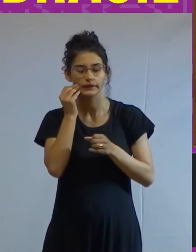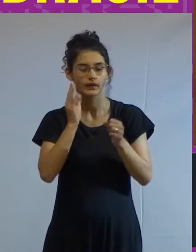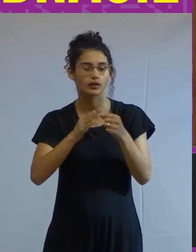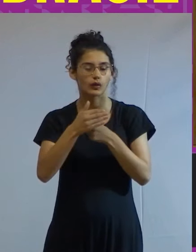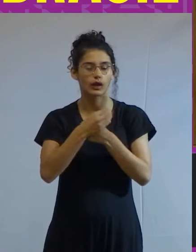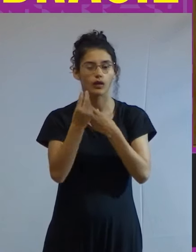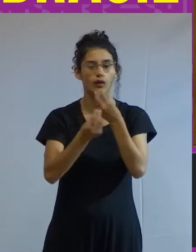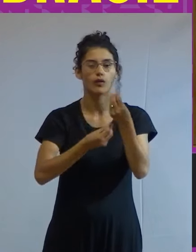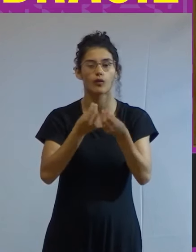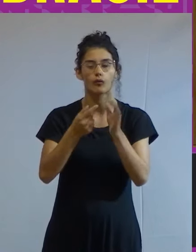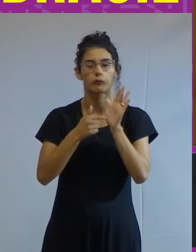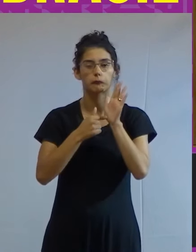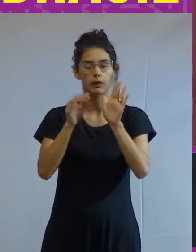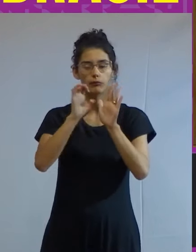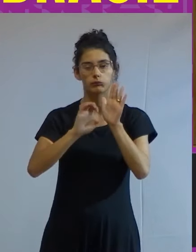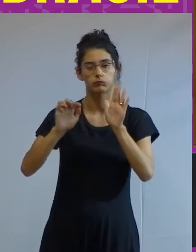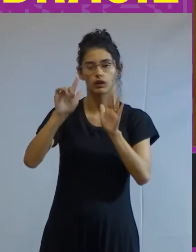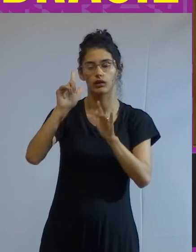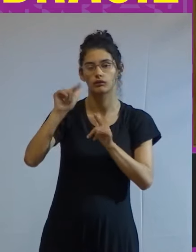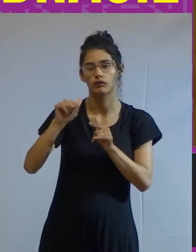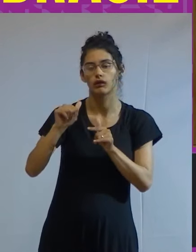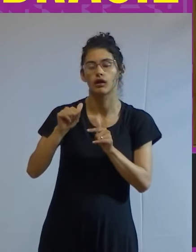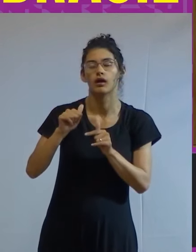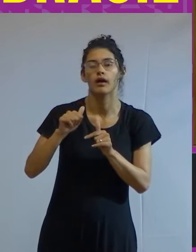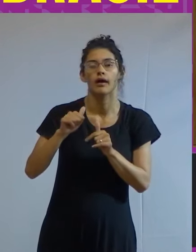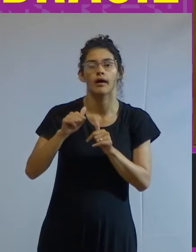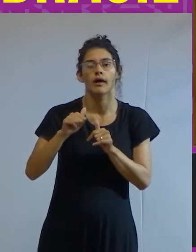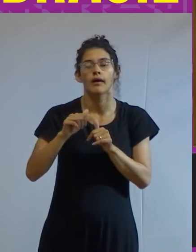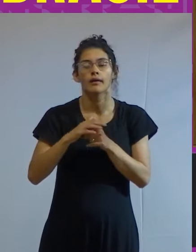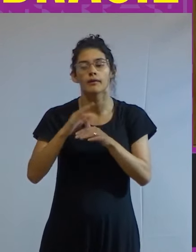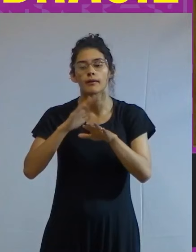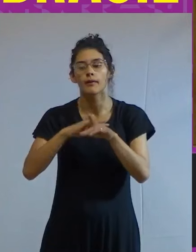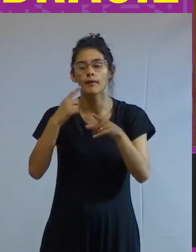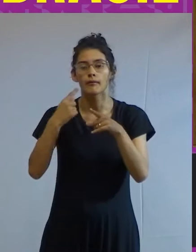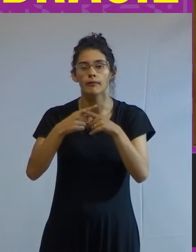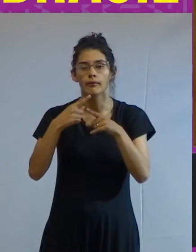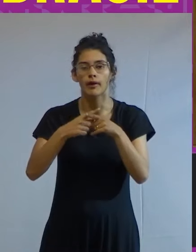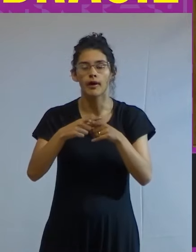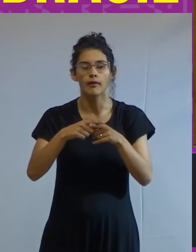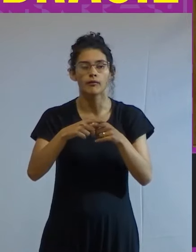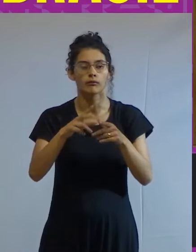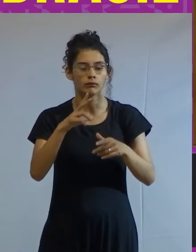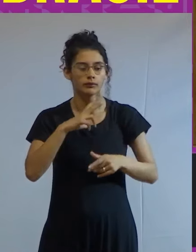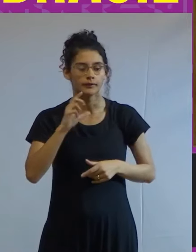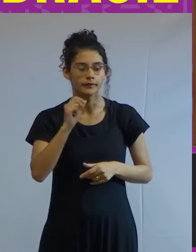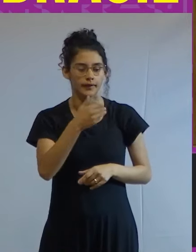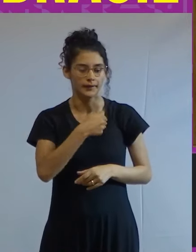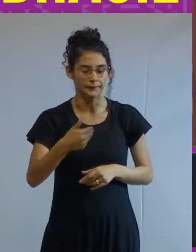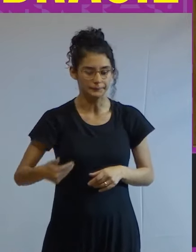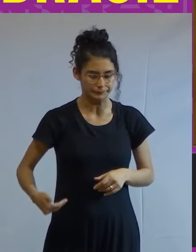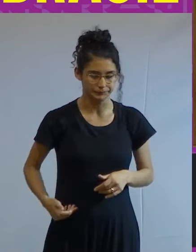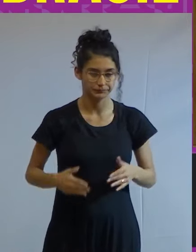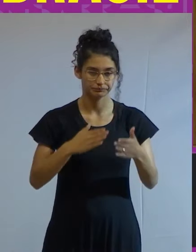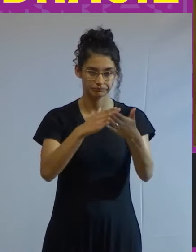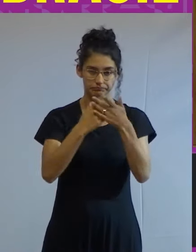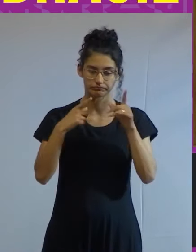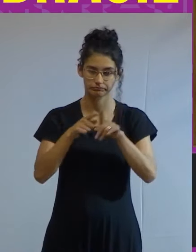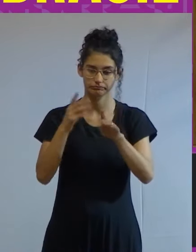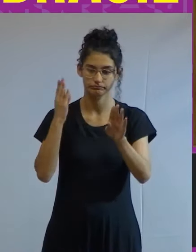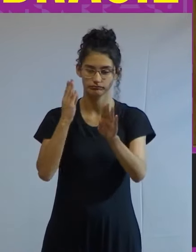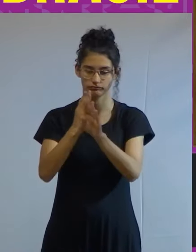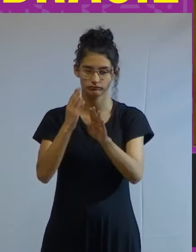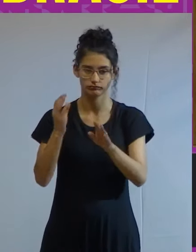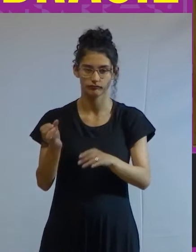candidamente se afirma é absolutamente funcional pois privatizar aquilo que é público ajuda a encontrar